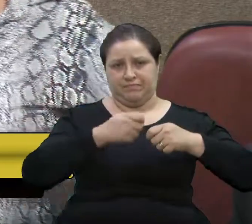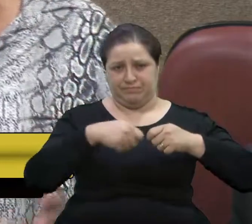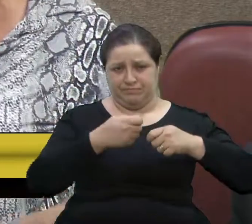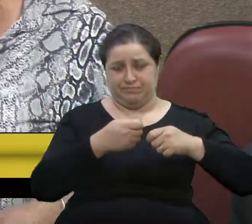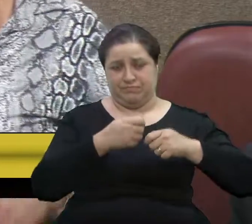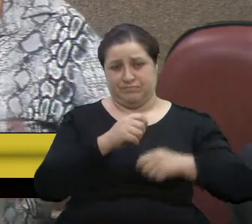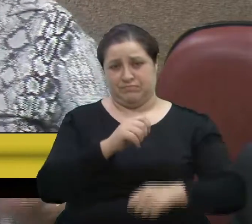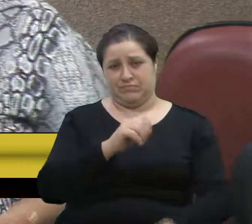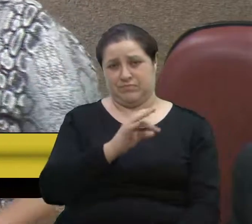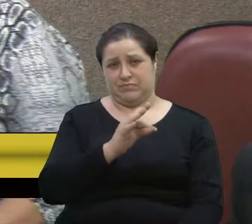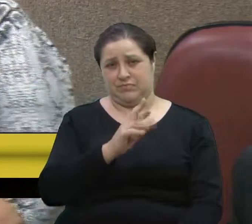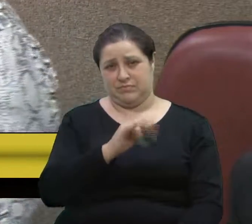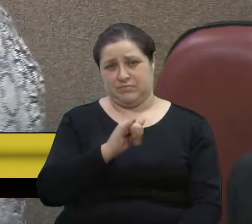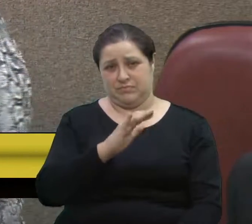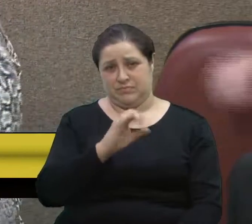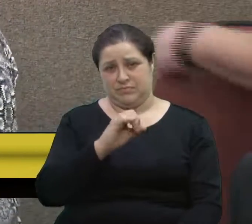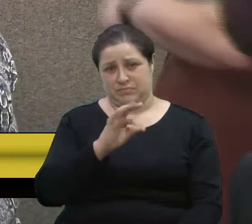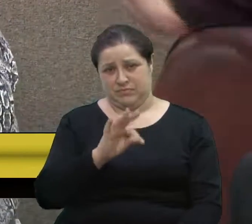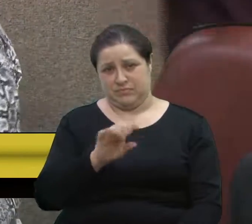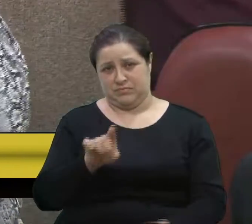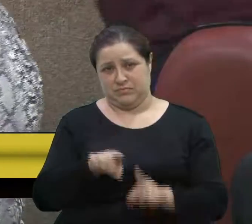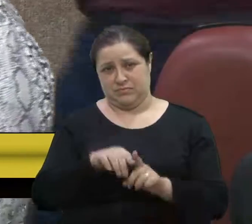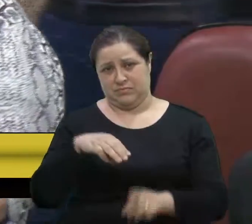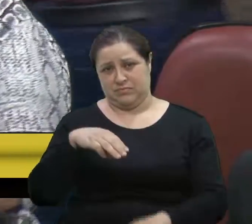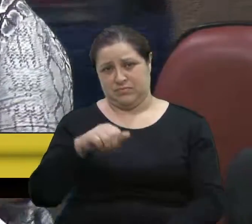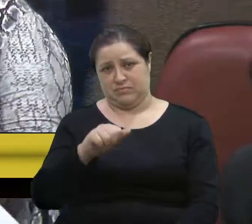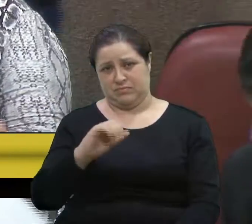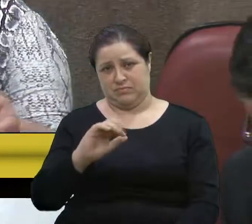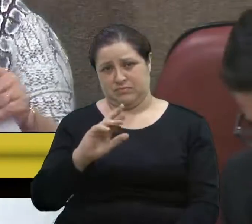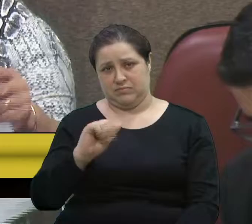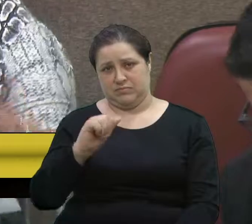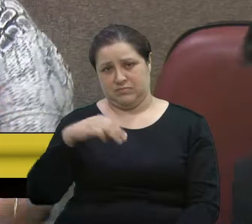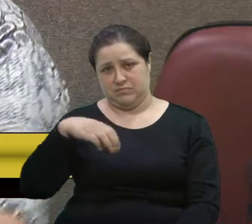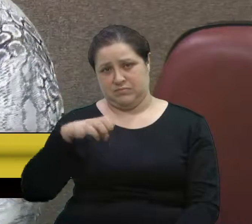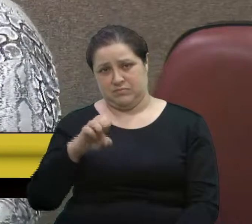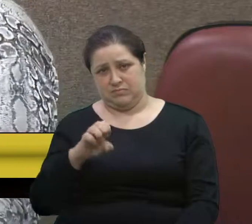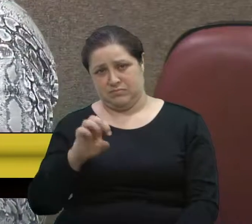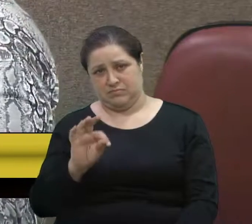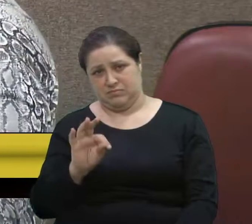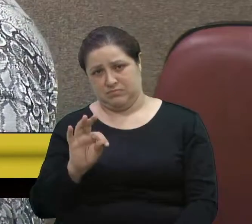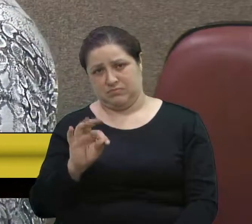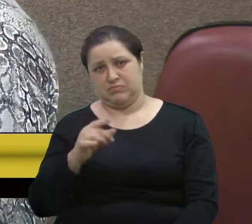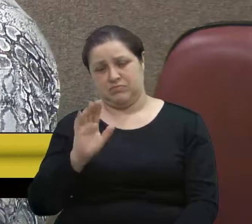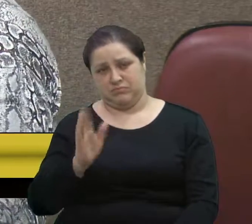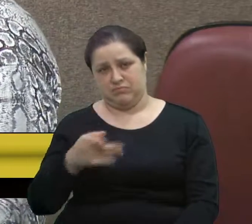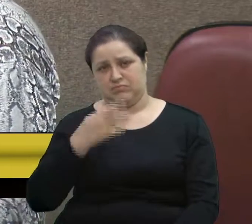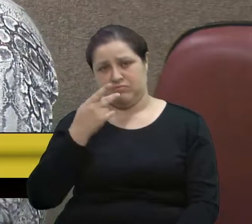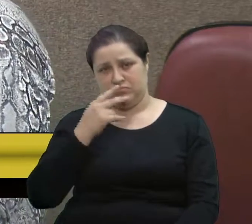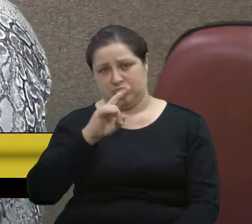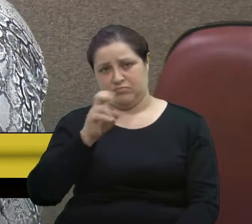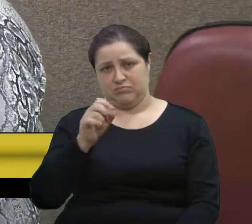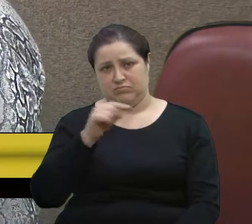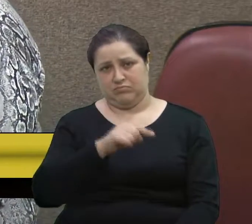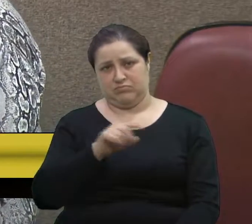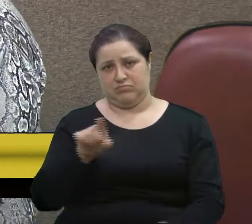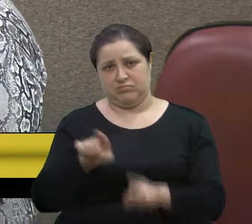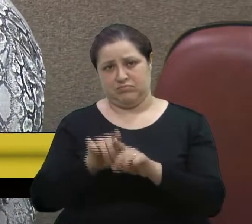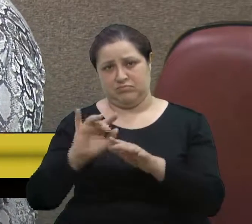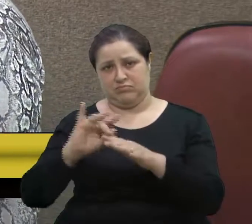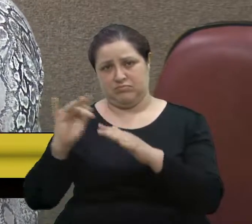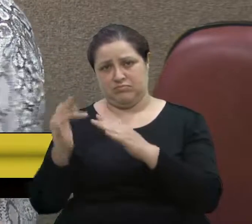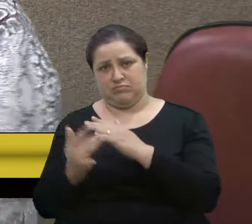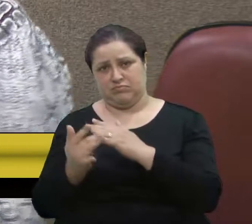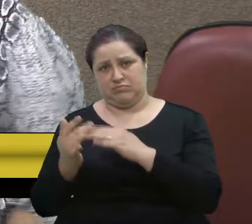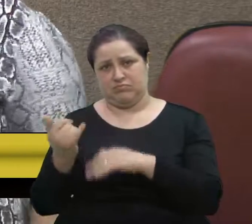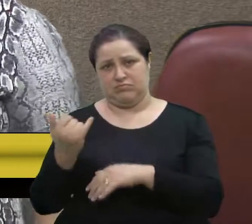tinha falado do crochê, inclusive fui um pouco criticada nas redes sociais, que os vereadores